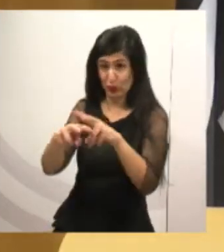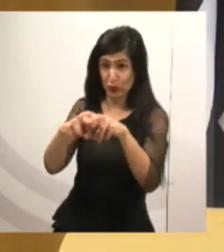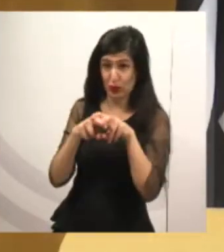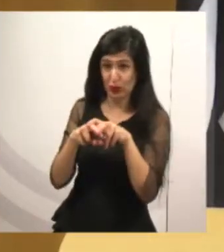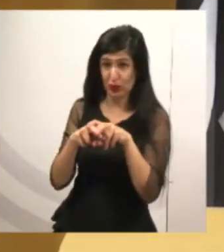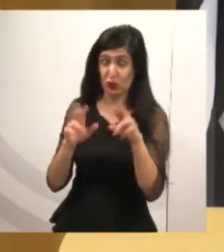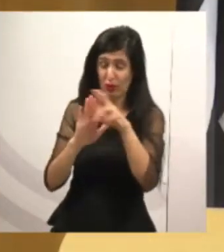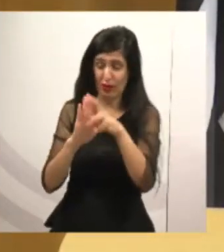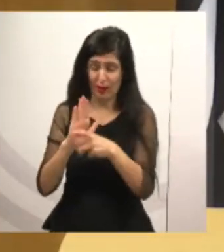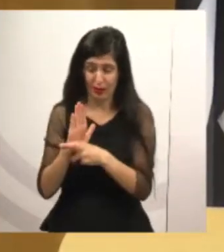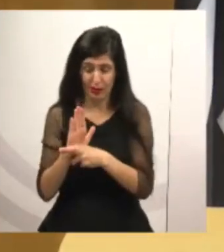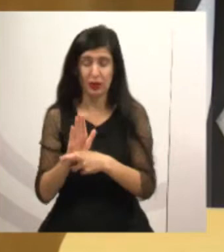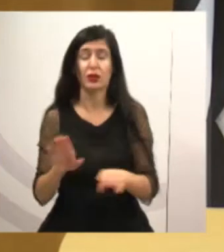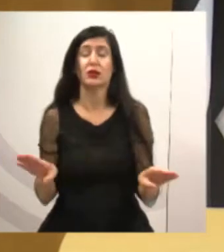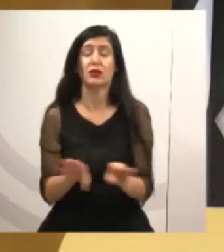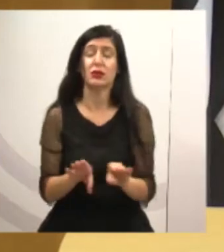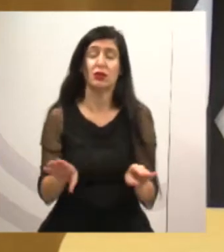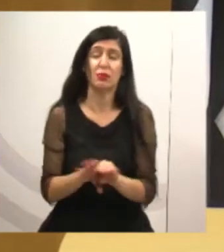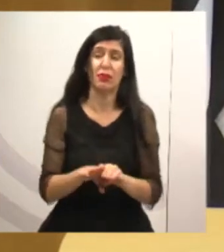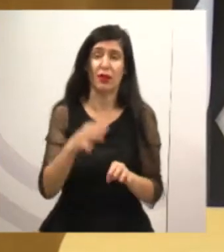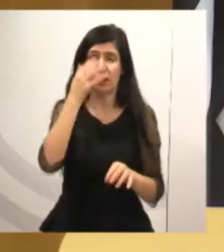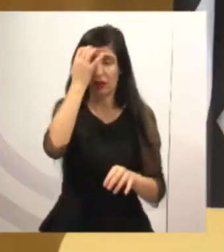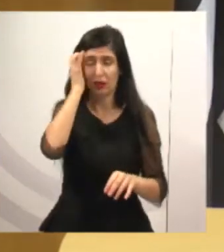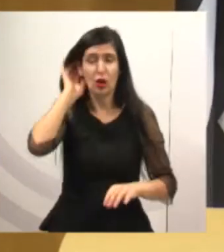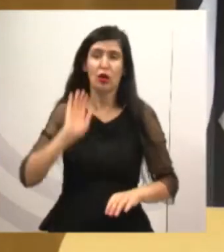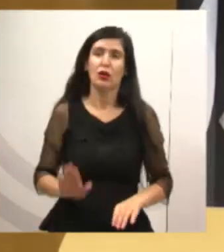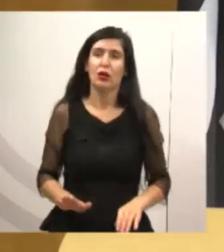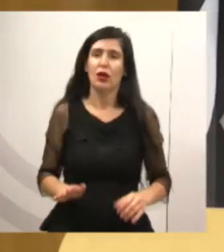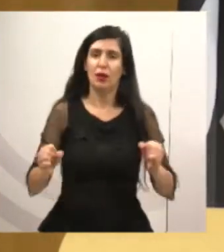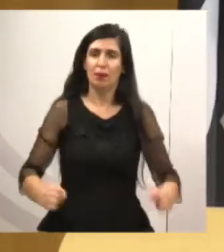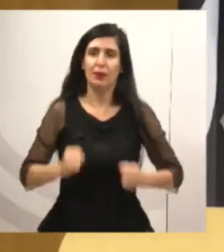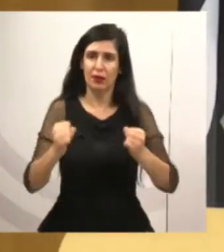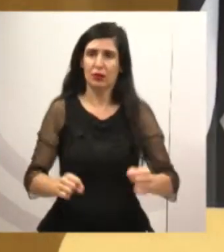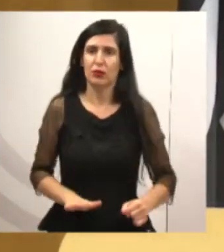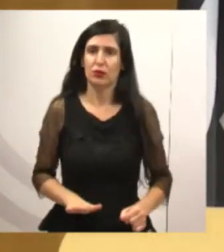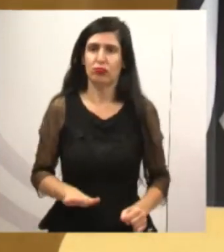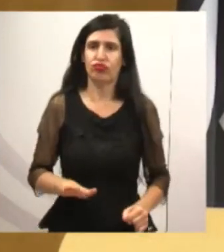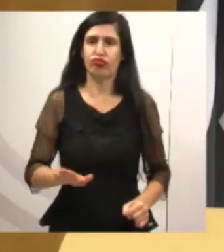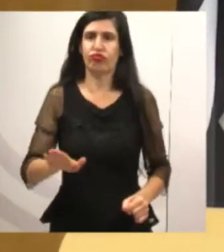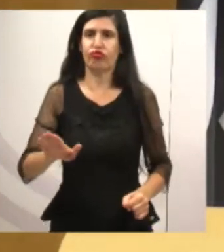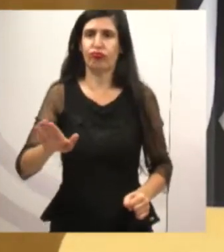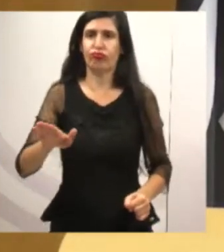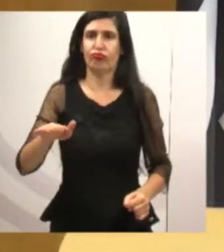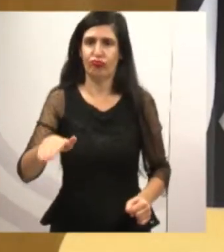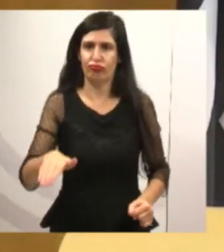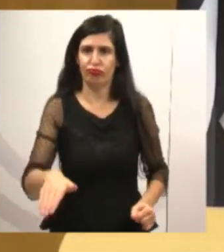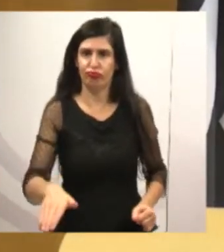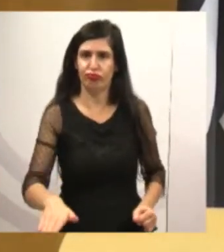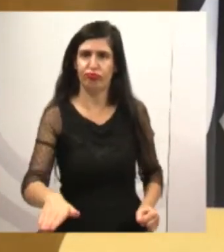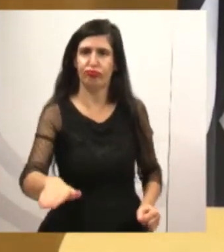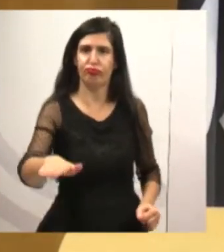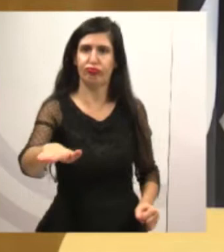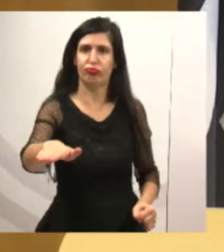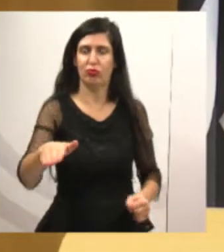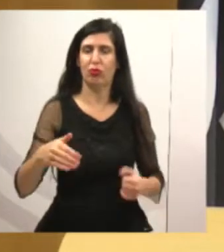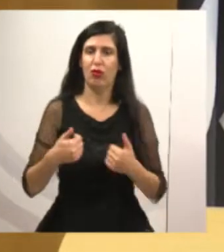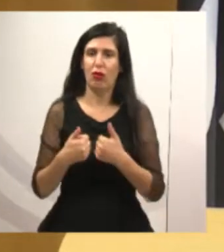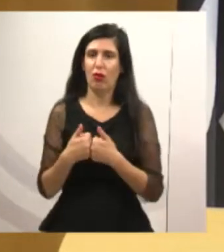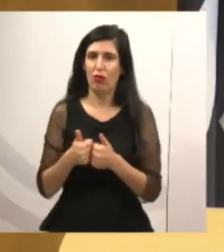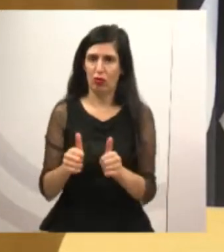deficientes também. Então quero aí parabenizar o prefeito Isaías que a cidade de Jacaraí nunca teve uma estrutura